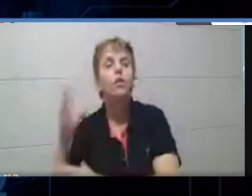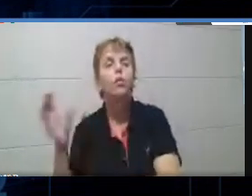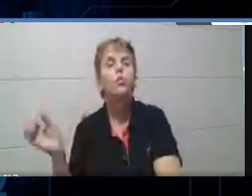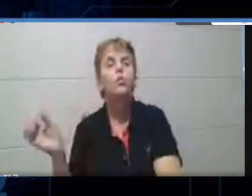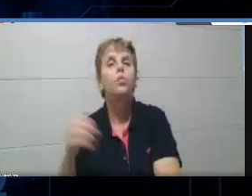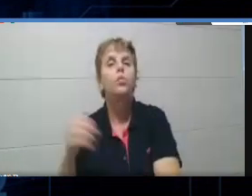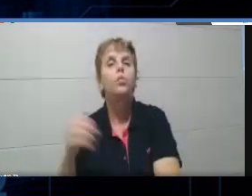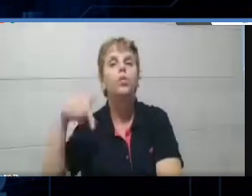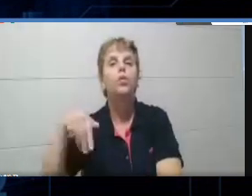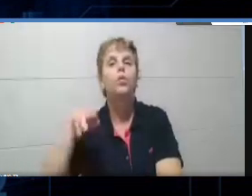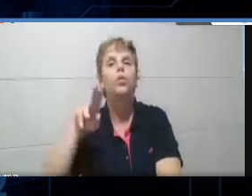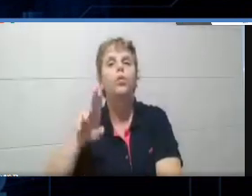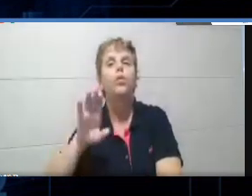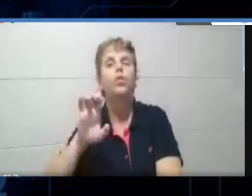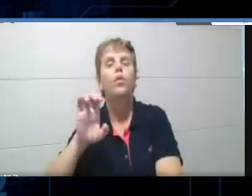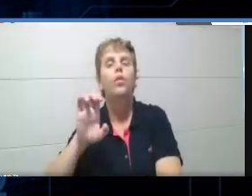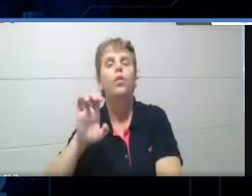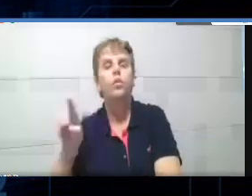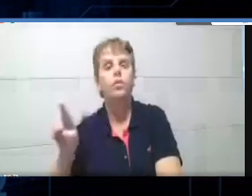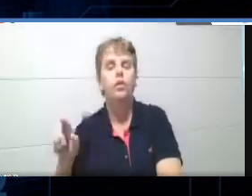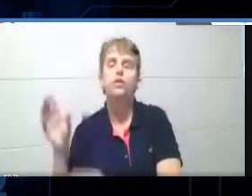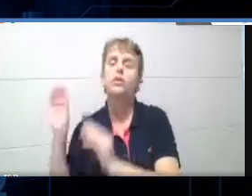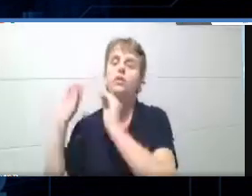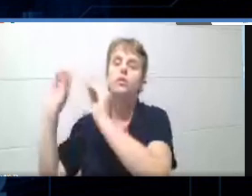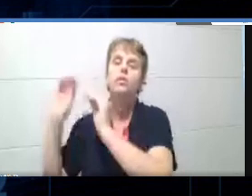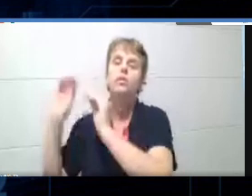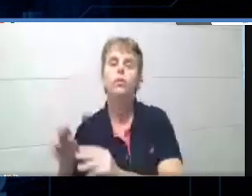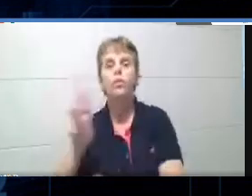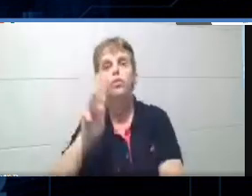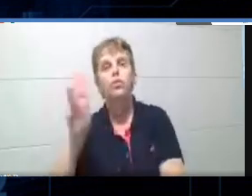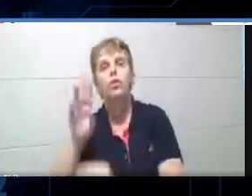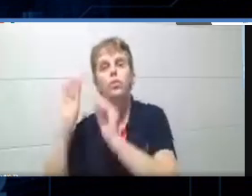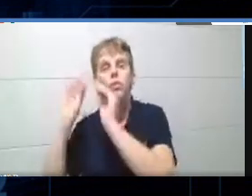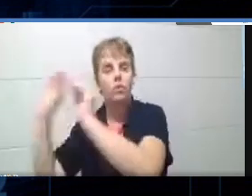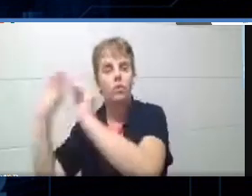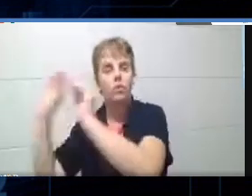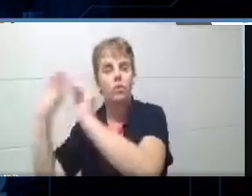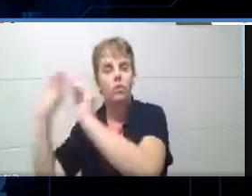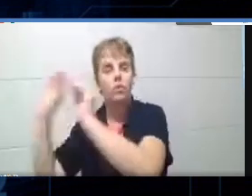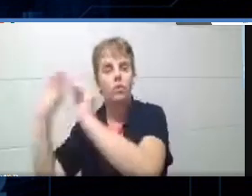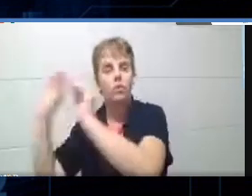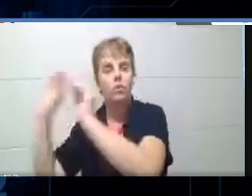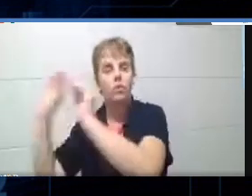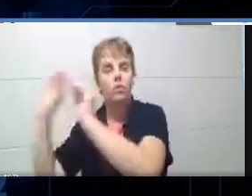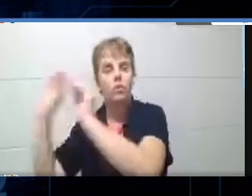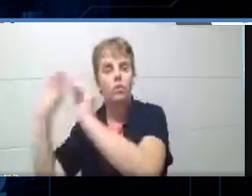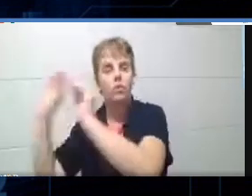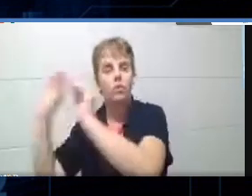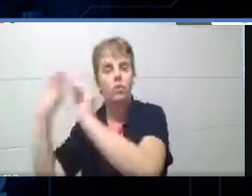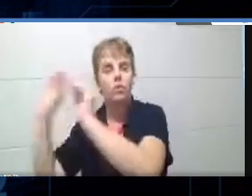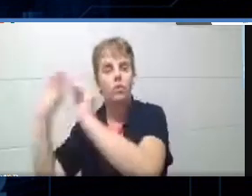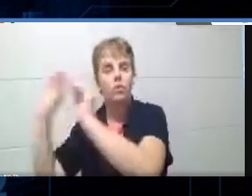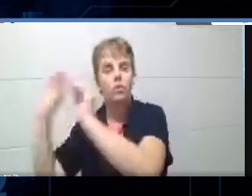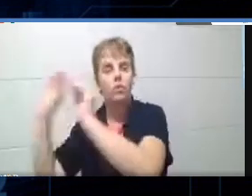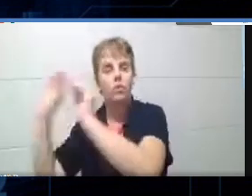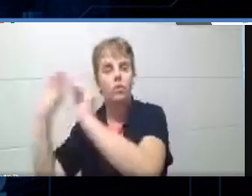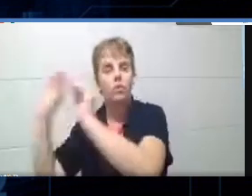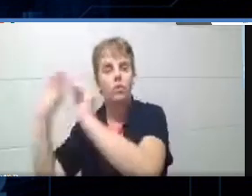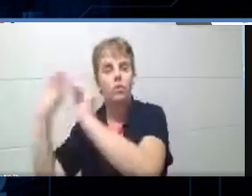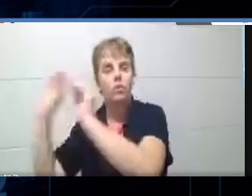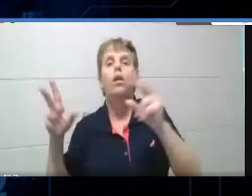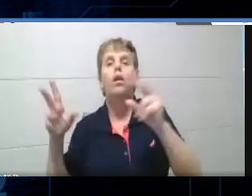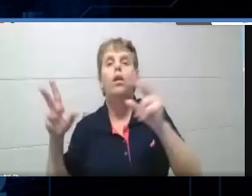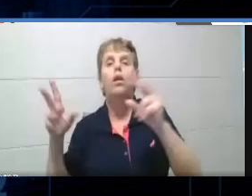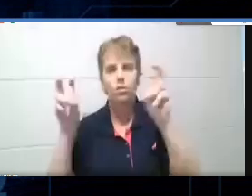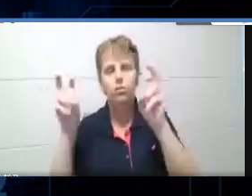para esse quiz, né? Vamos colocar aqui teste 2, porque eu já criei teste 1. Você pode colocar, então, de que assunto esse